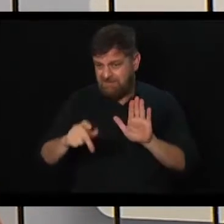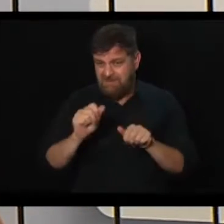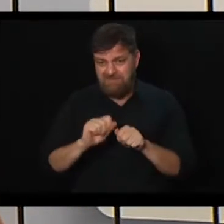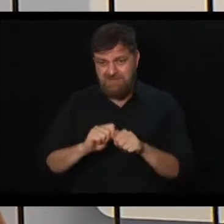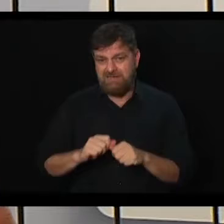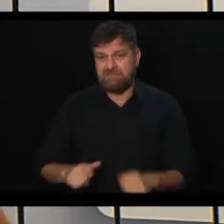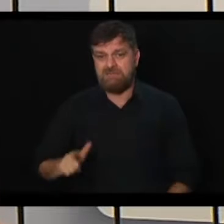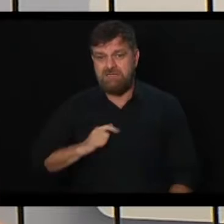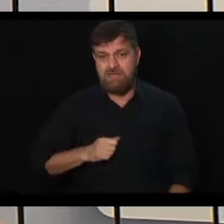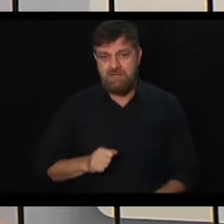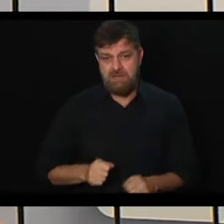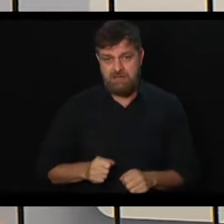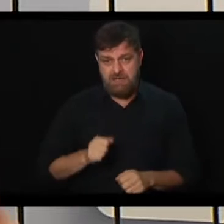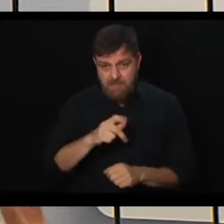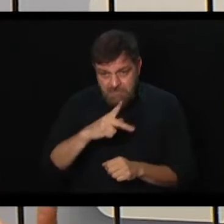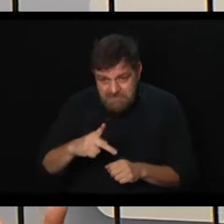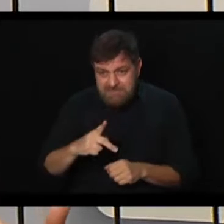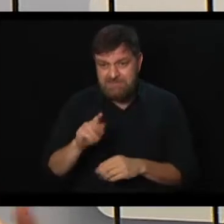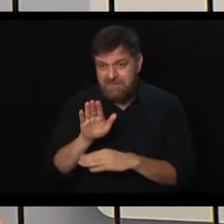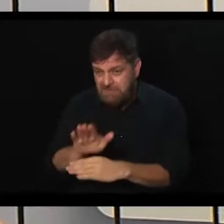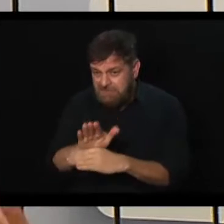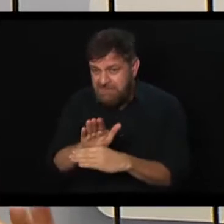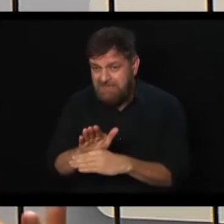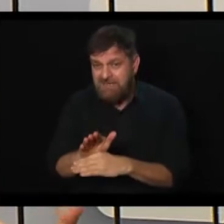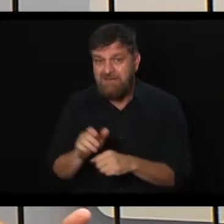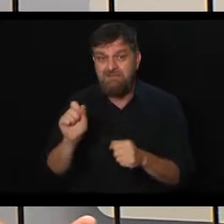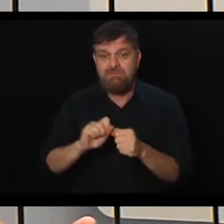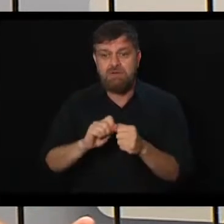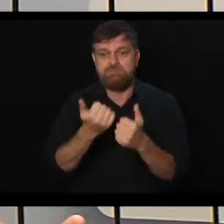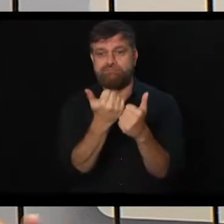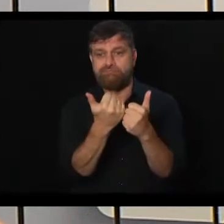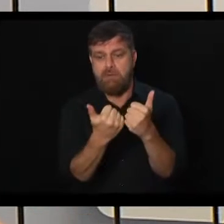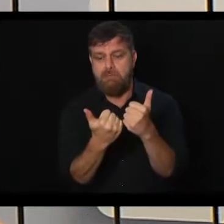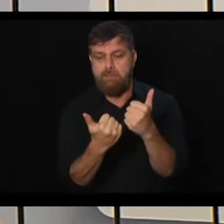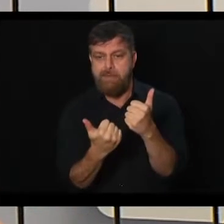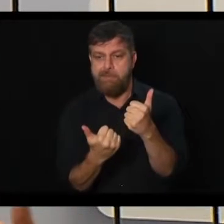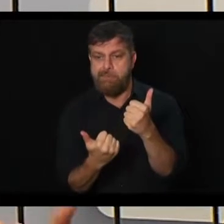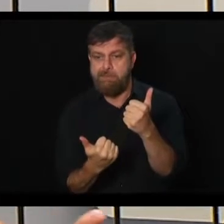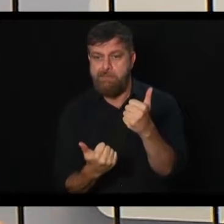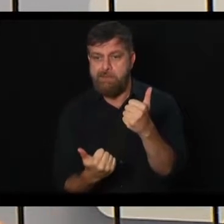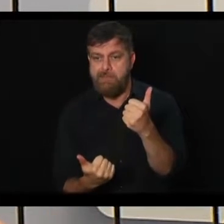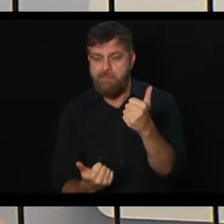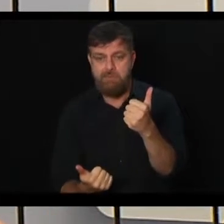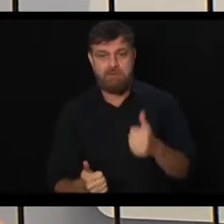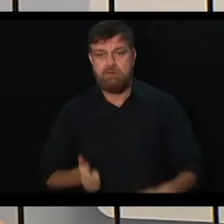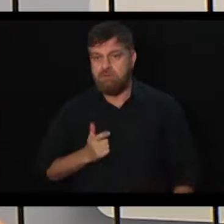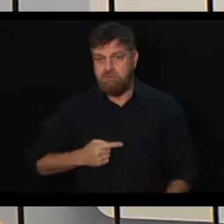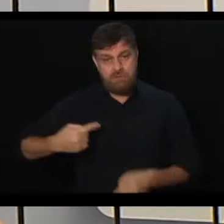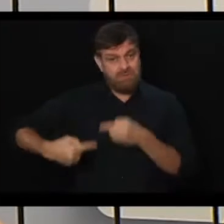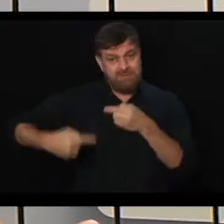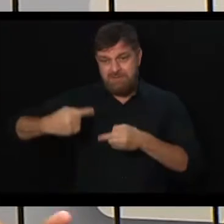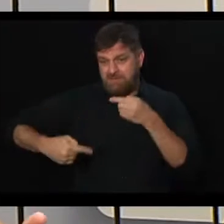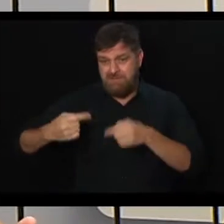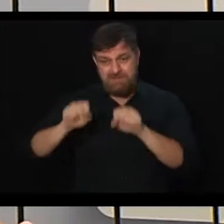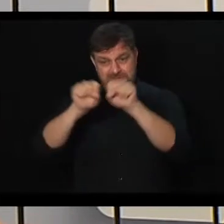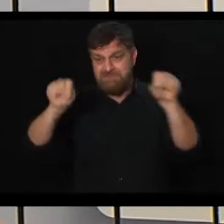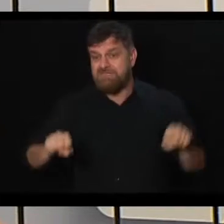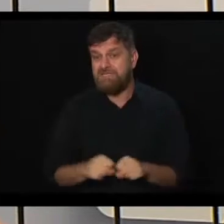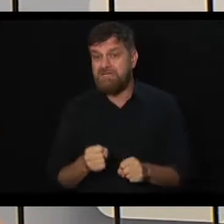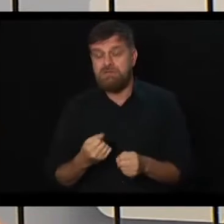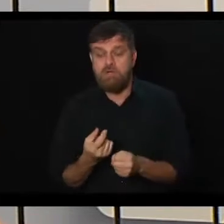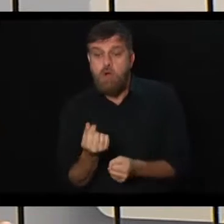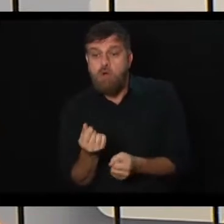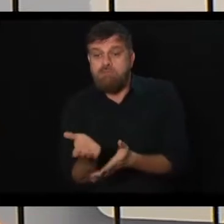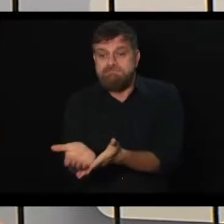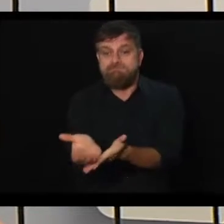Previdência Pública. Ela, ao invés de corrigir um problema, ela agrava o problema. Não está superado ainda o debate sobre o sistema de capitalização.